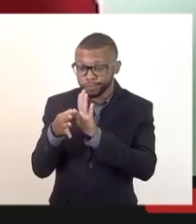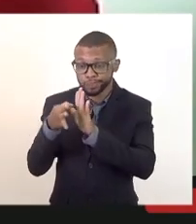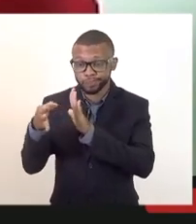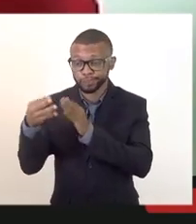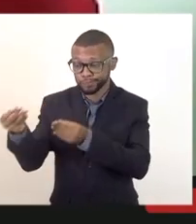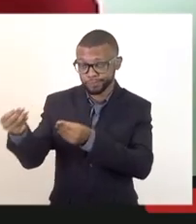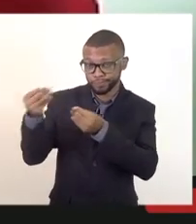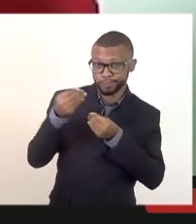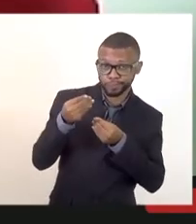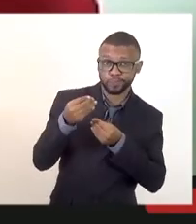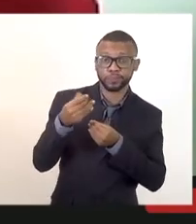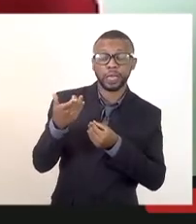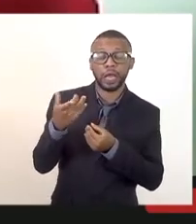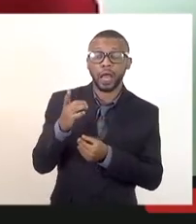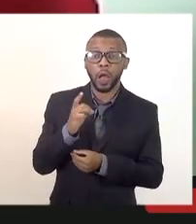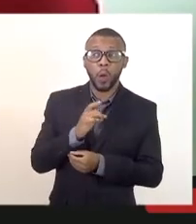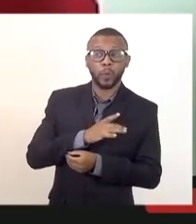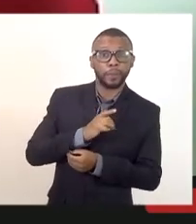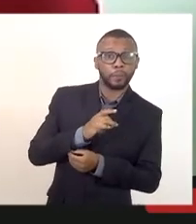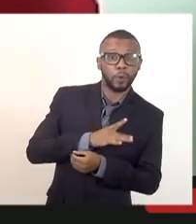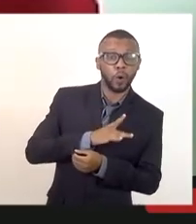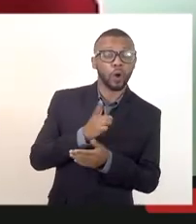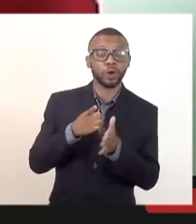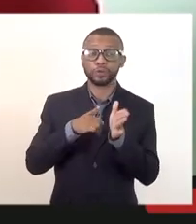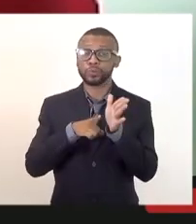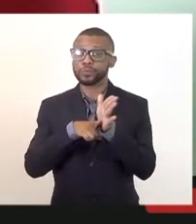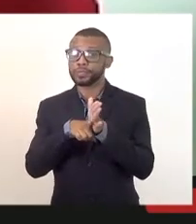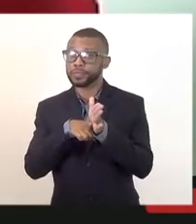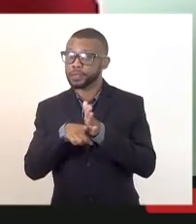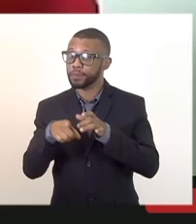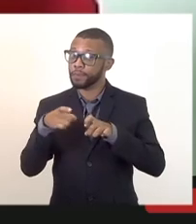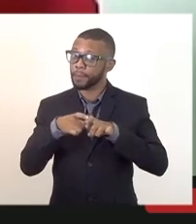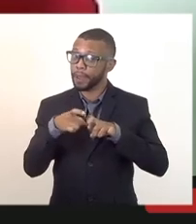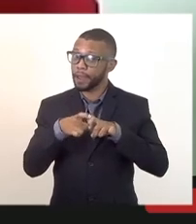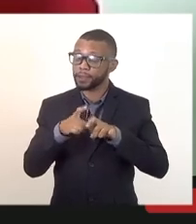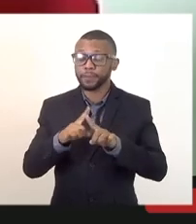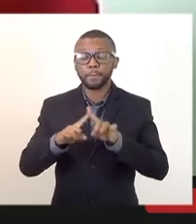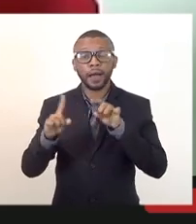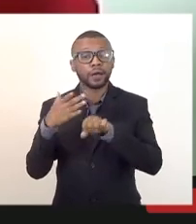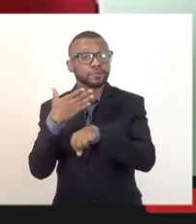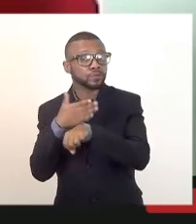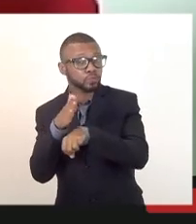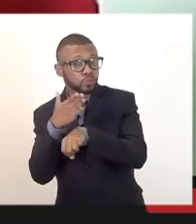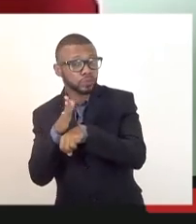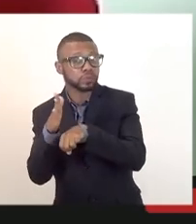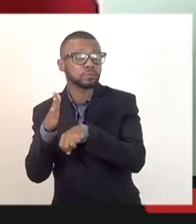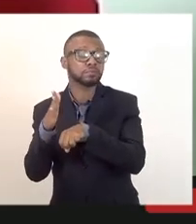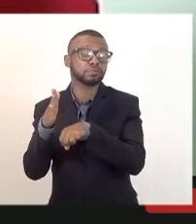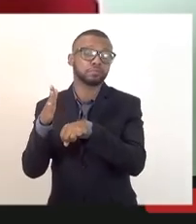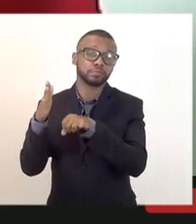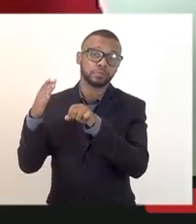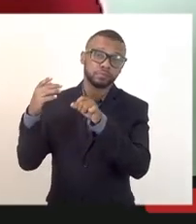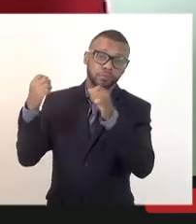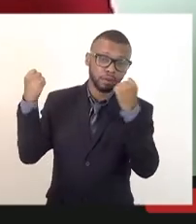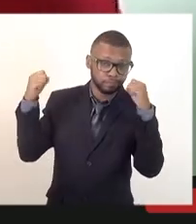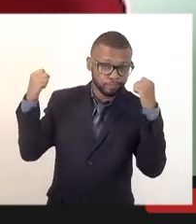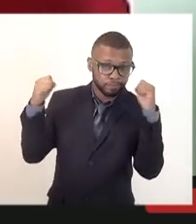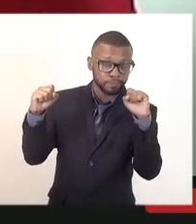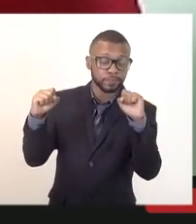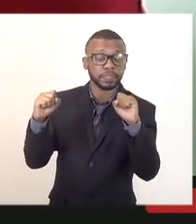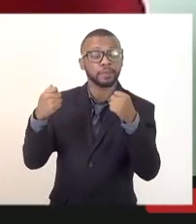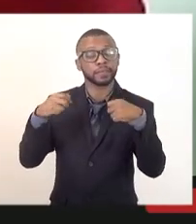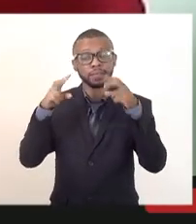não do exame médico mas do TAF considerando curto espaço para se preparar mas eu não quero